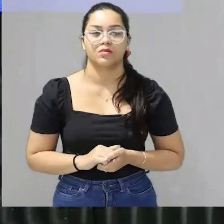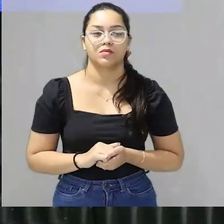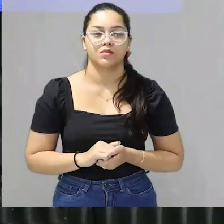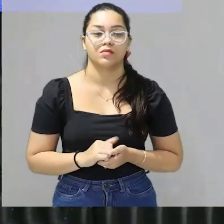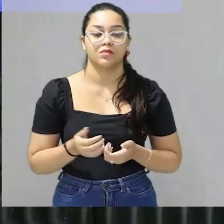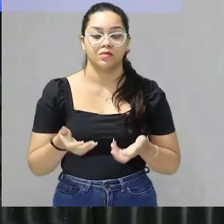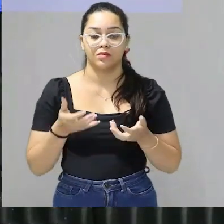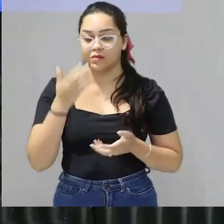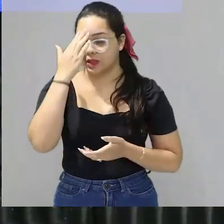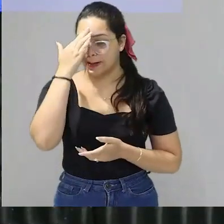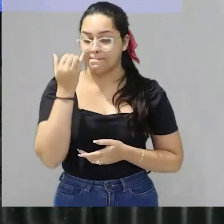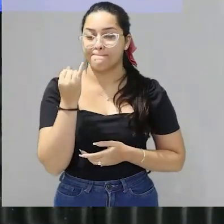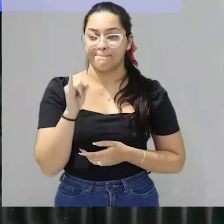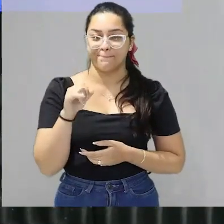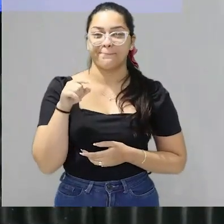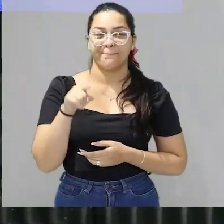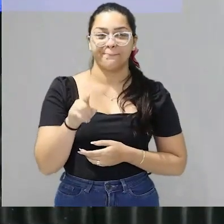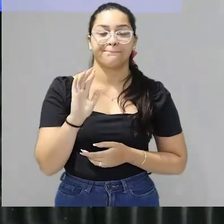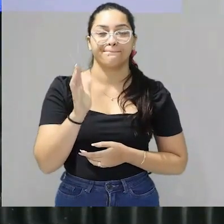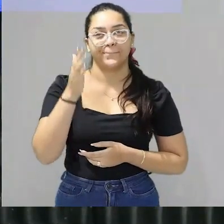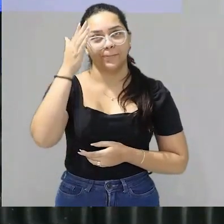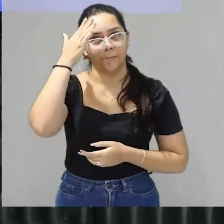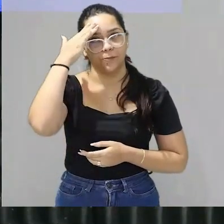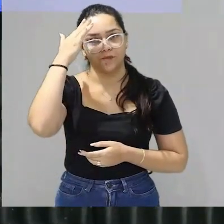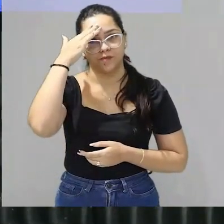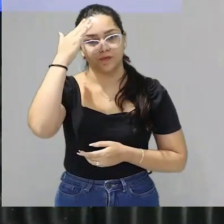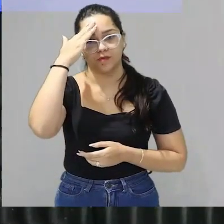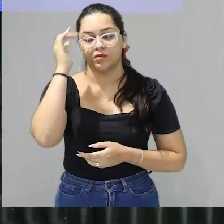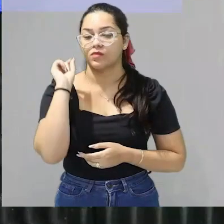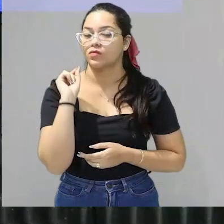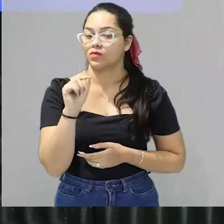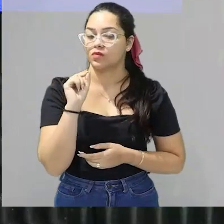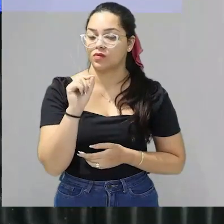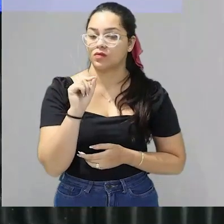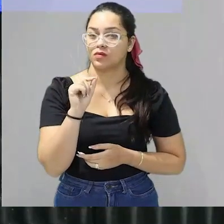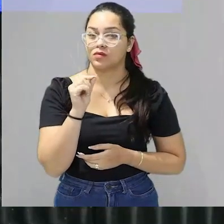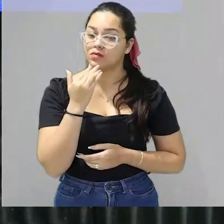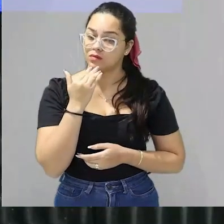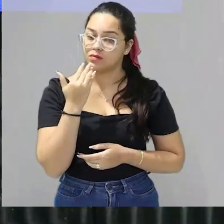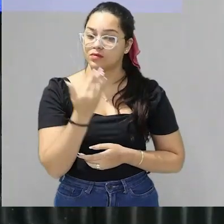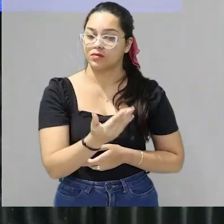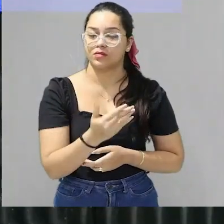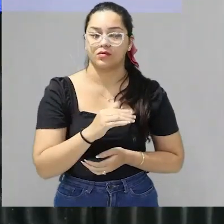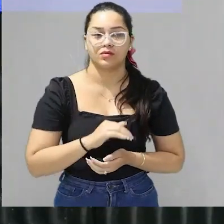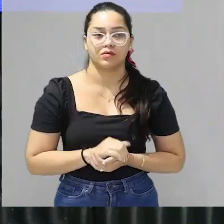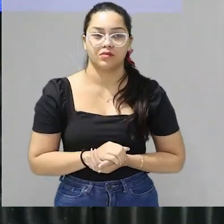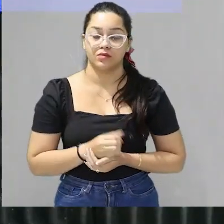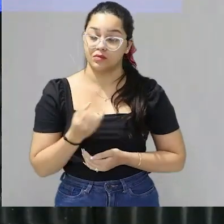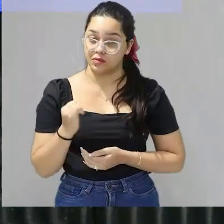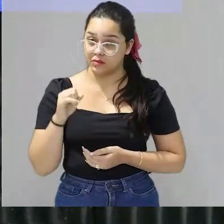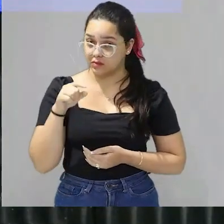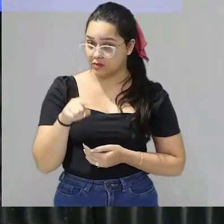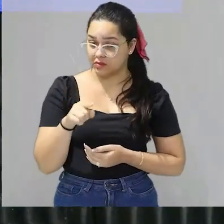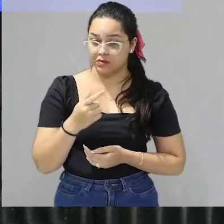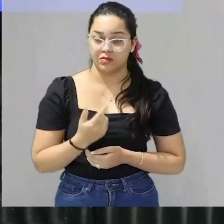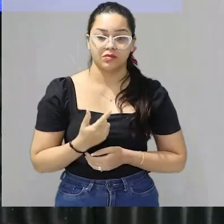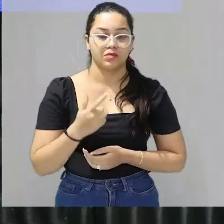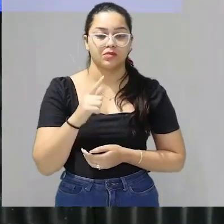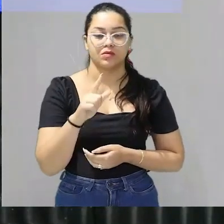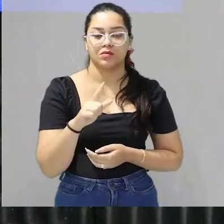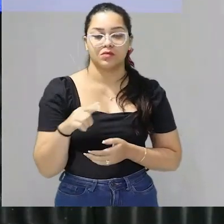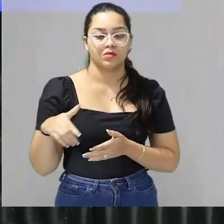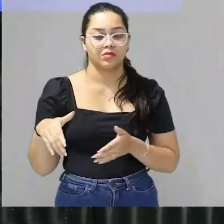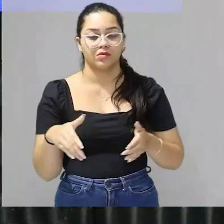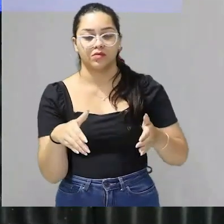examinador quer saber se você realmente compreendeu aquilo que está sendo solicitado se você não foi para o outro